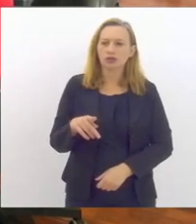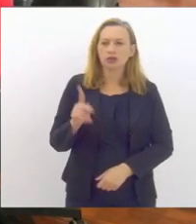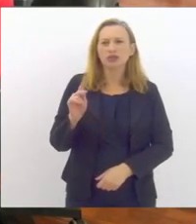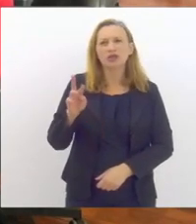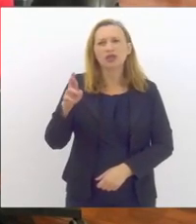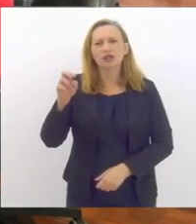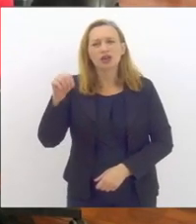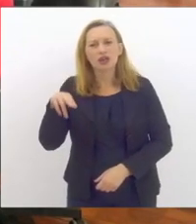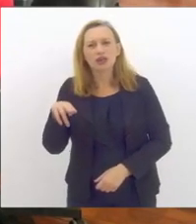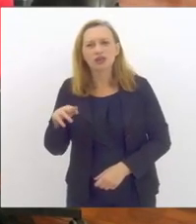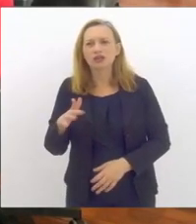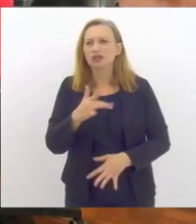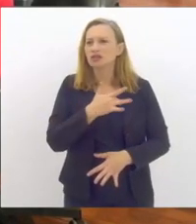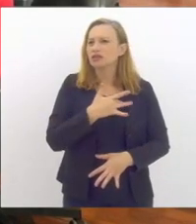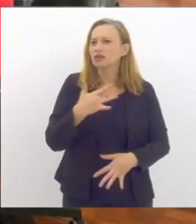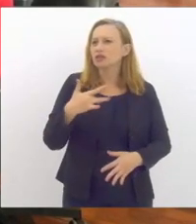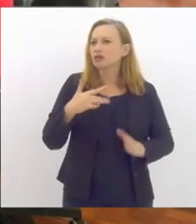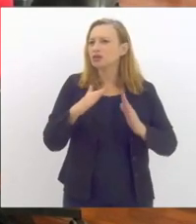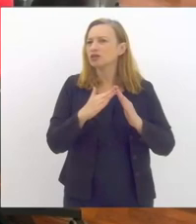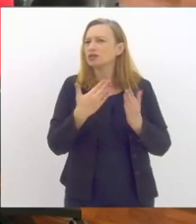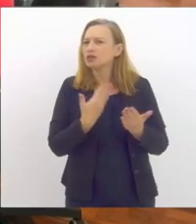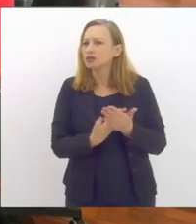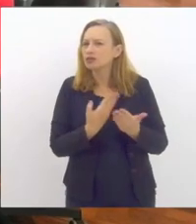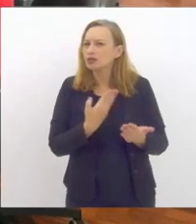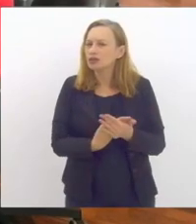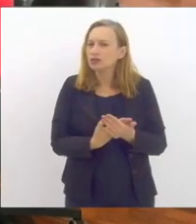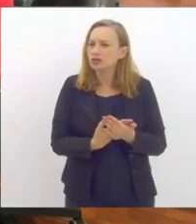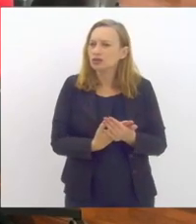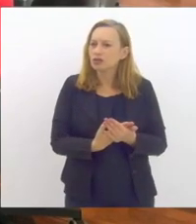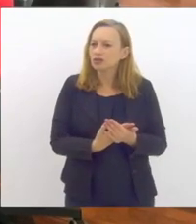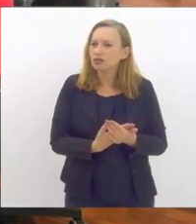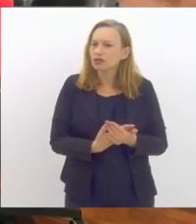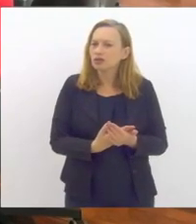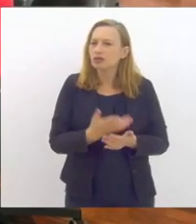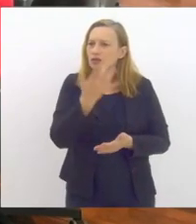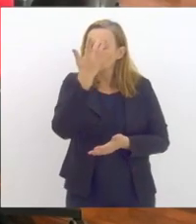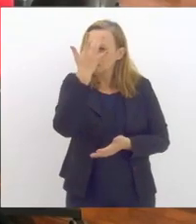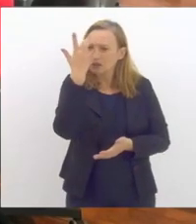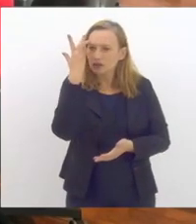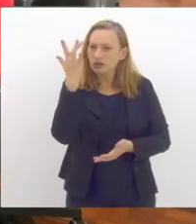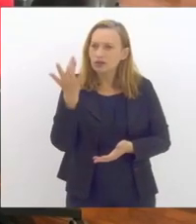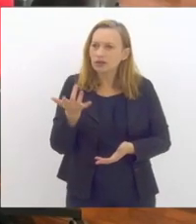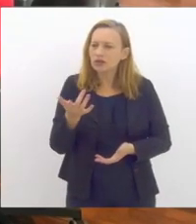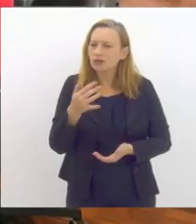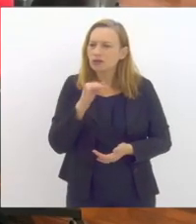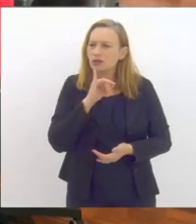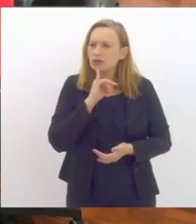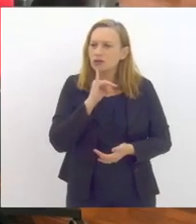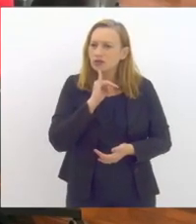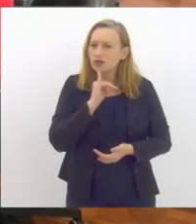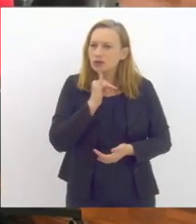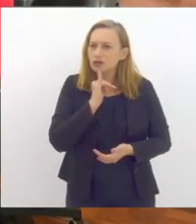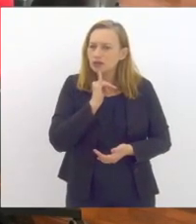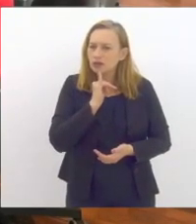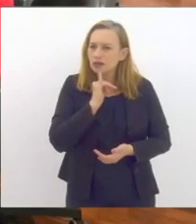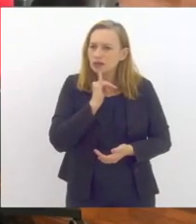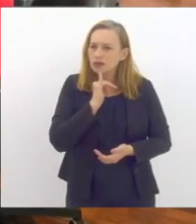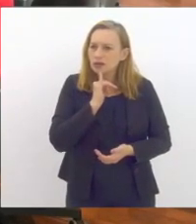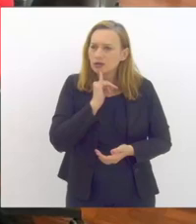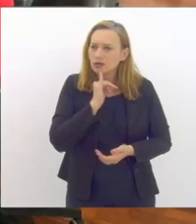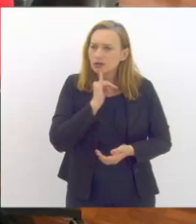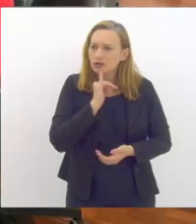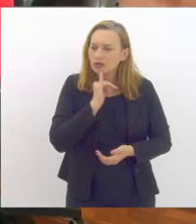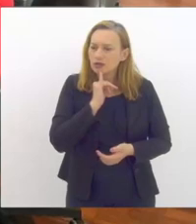Programa Saúde na Escola a gente, diferente à falta de saúde mental, infelizmente com o cenário pandêmico